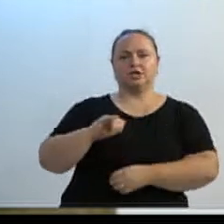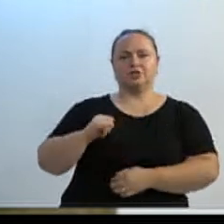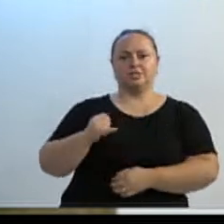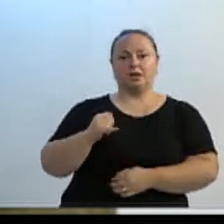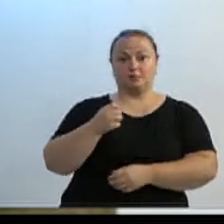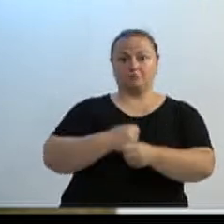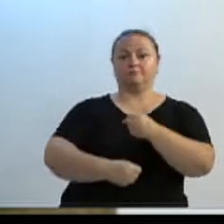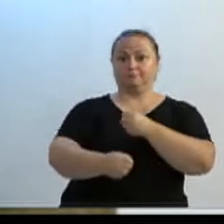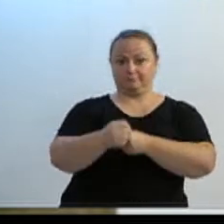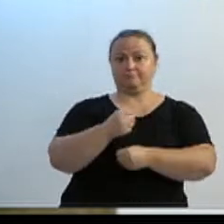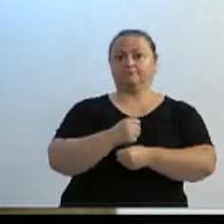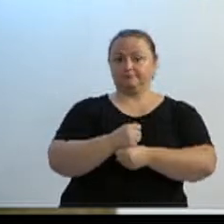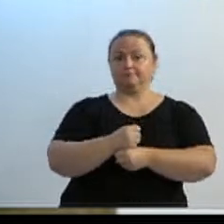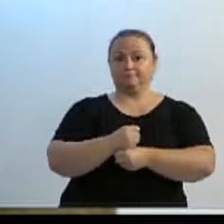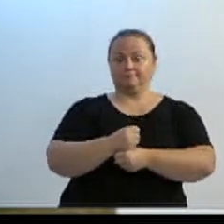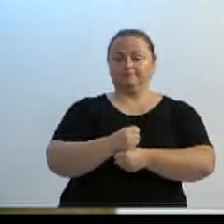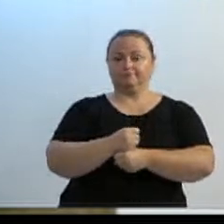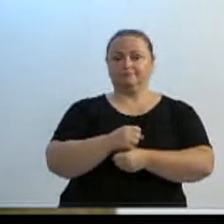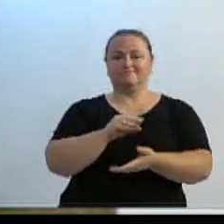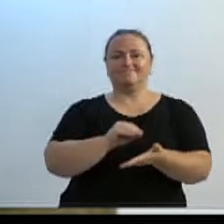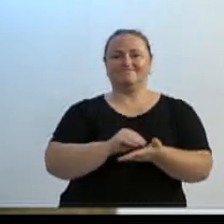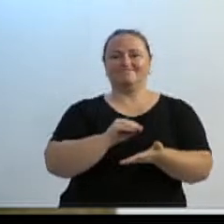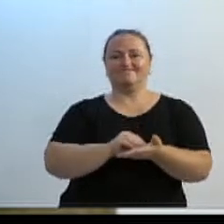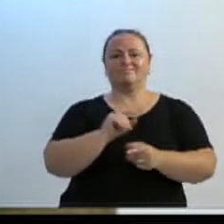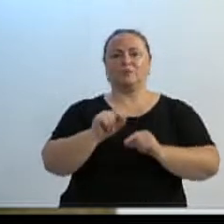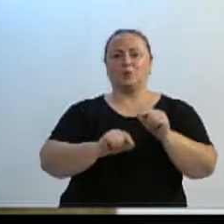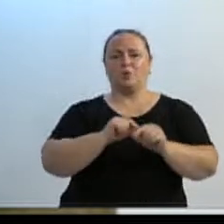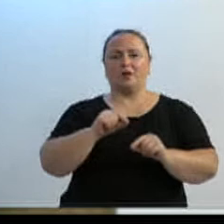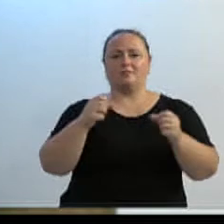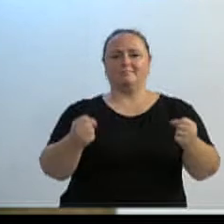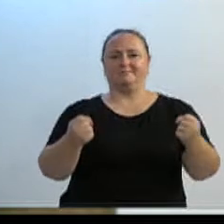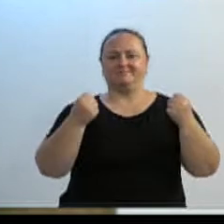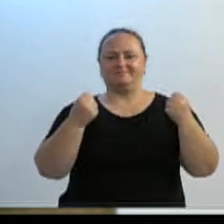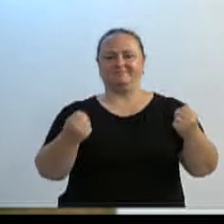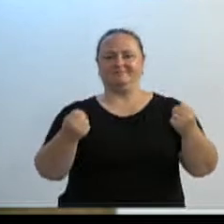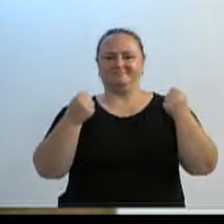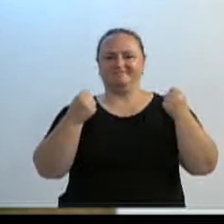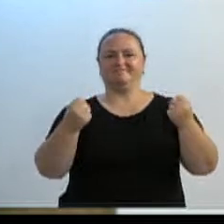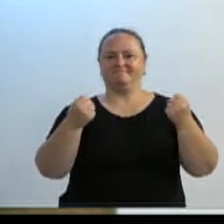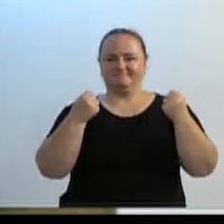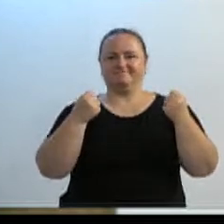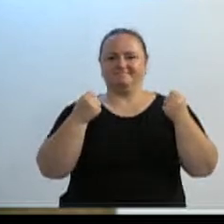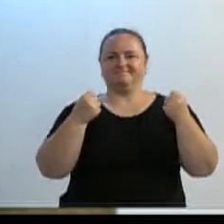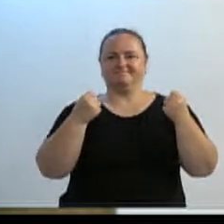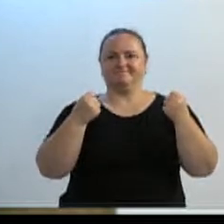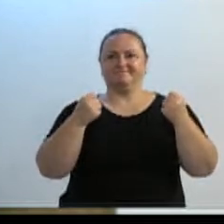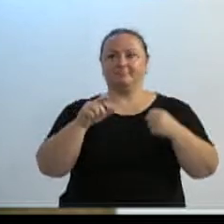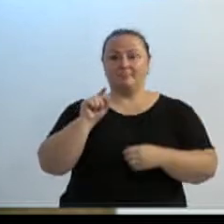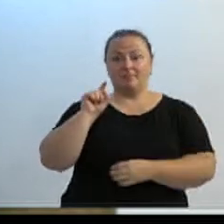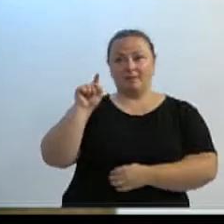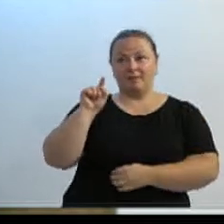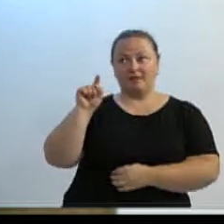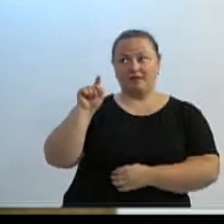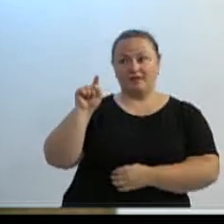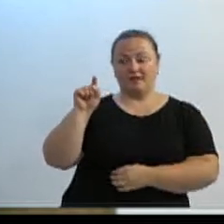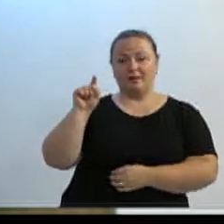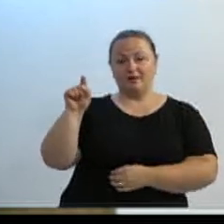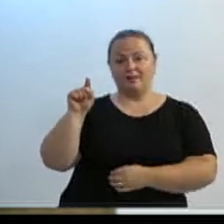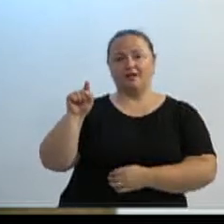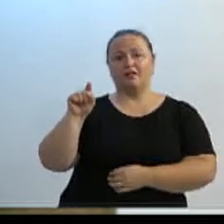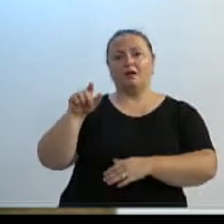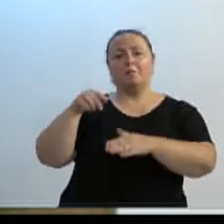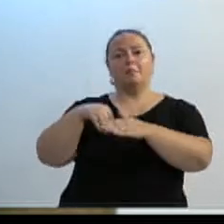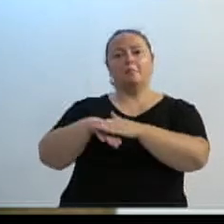passado, não foi instalado. As três academias, inclusive esta daí, do senador Dalírio Bebe, está lá no depósito da SU,